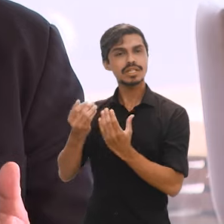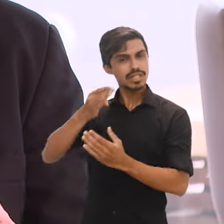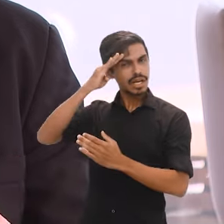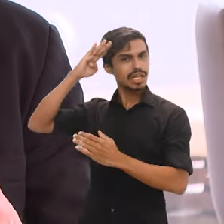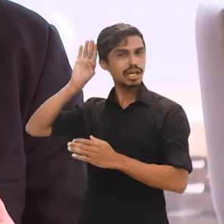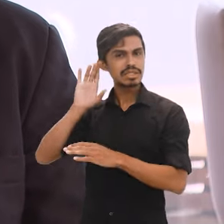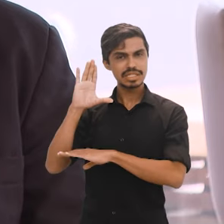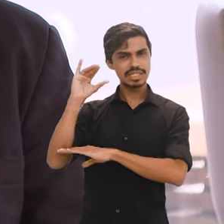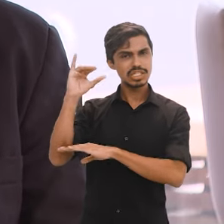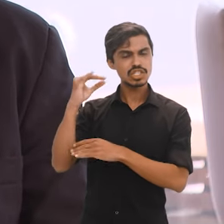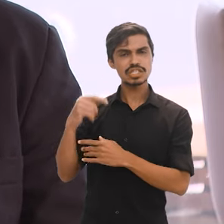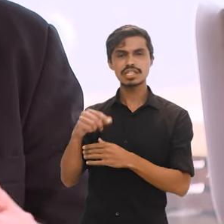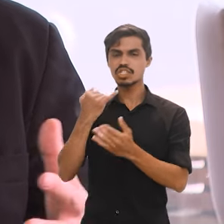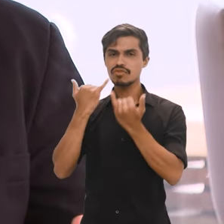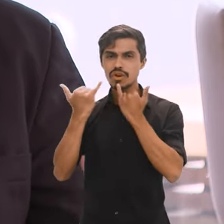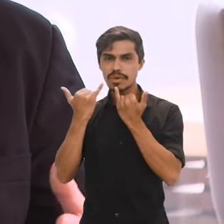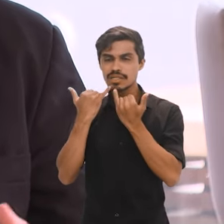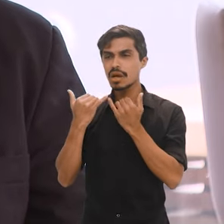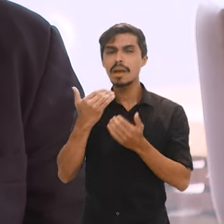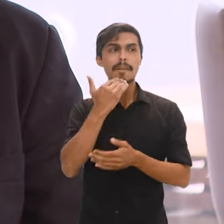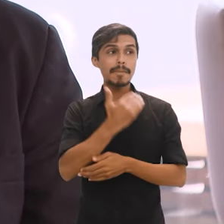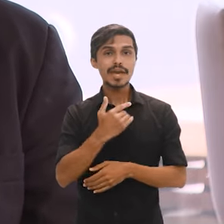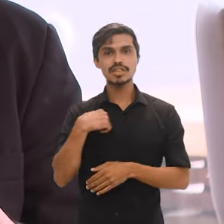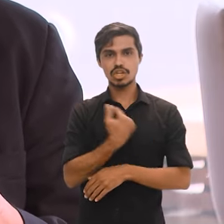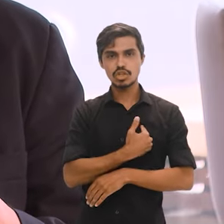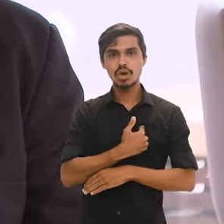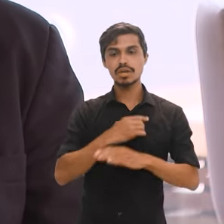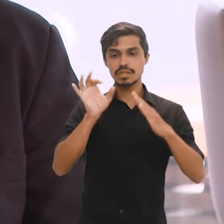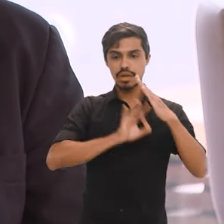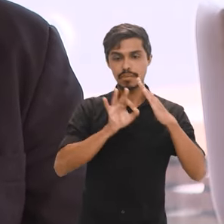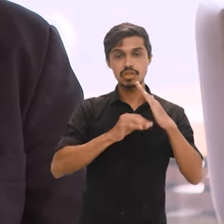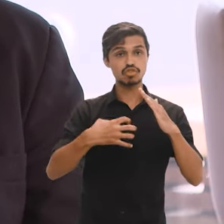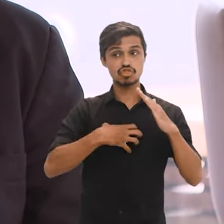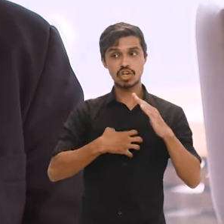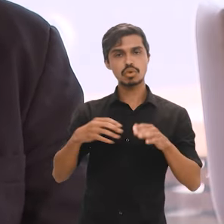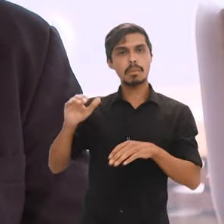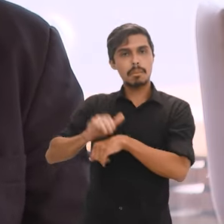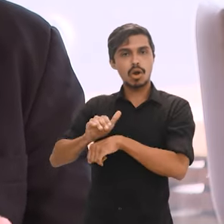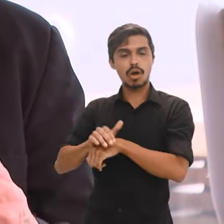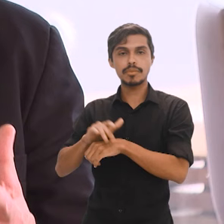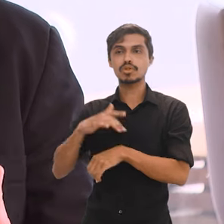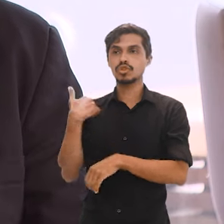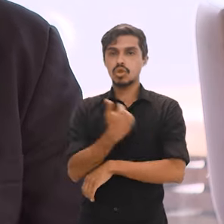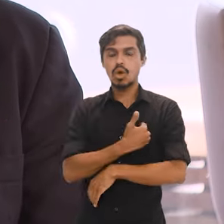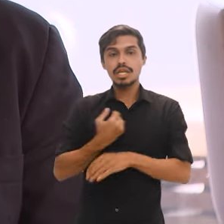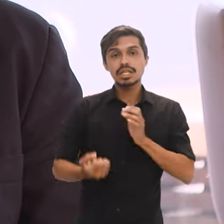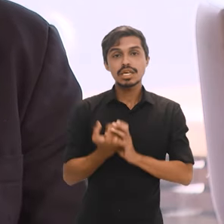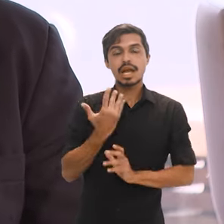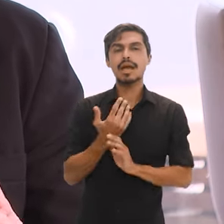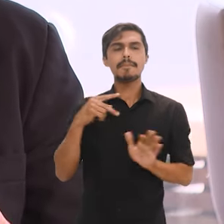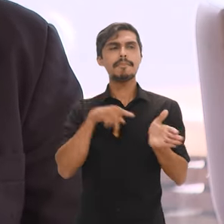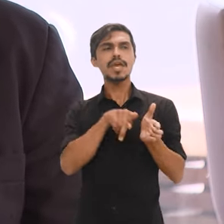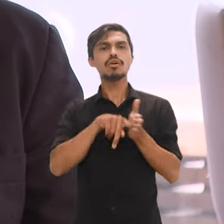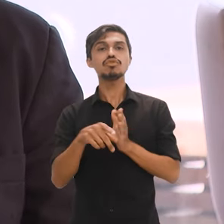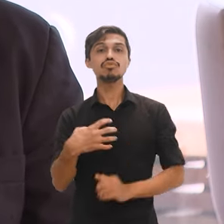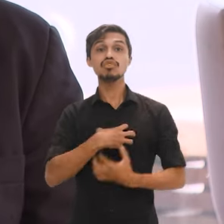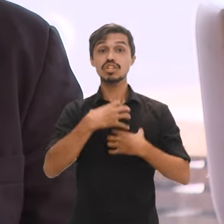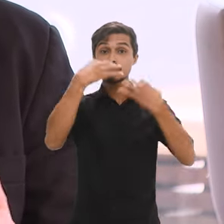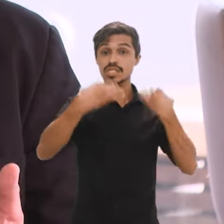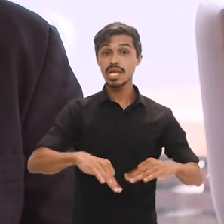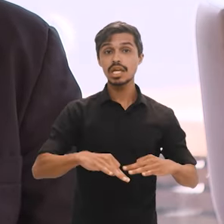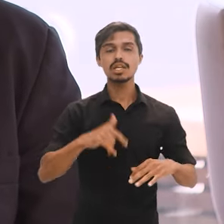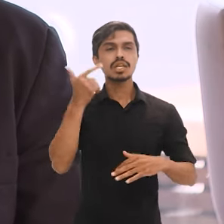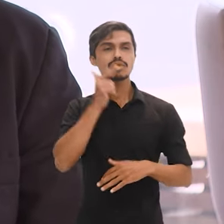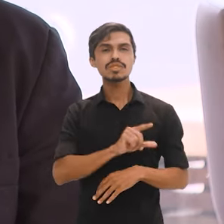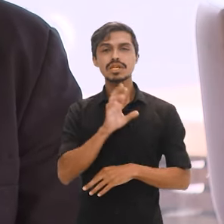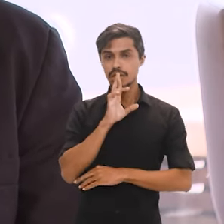cientistas de dados, que permite justamente ao IBGE, de forma própria, autônoma, construir questionários e pesquisas